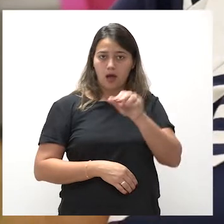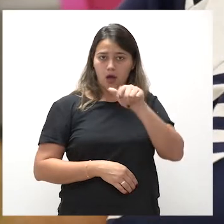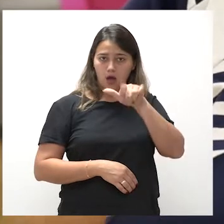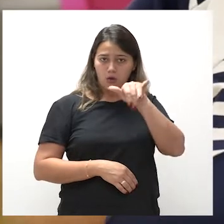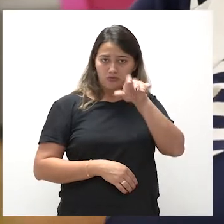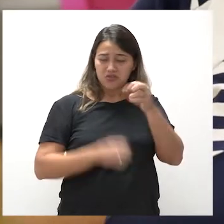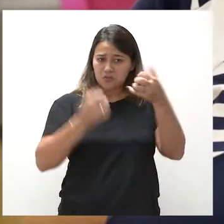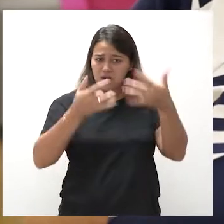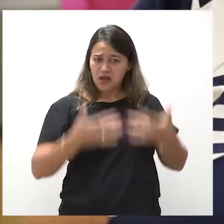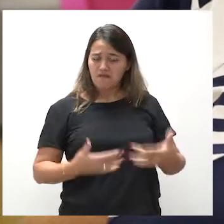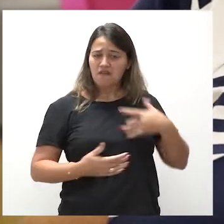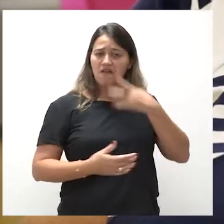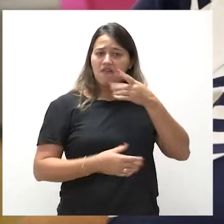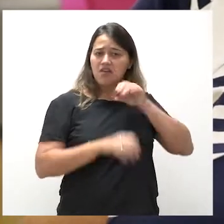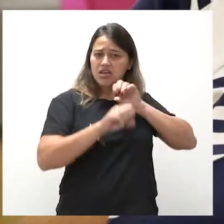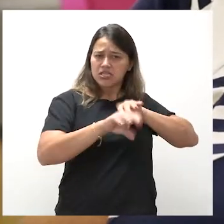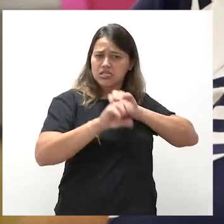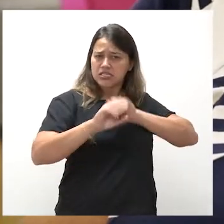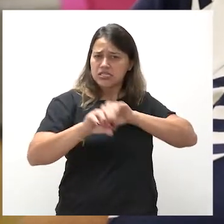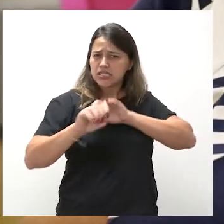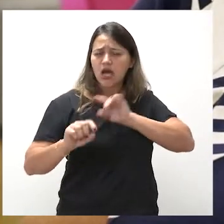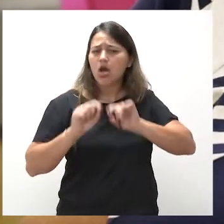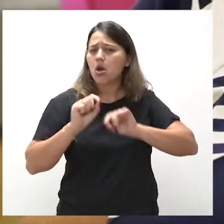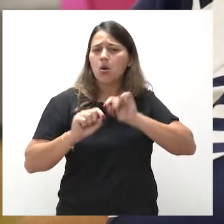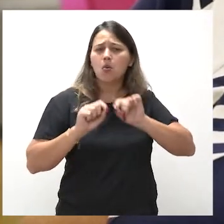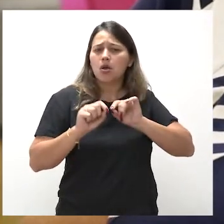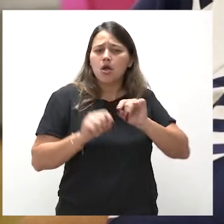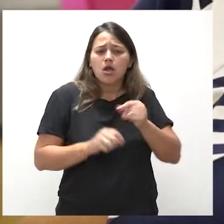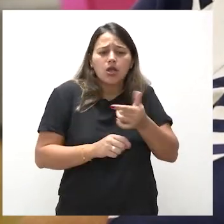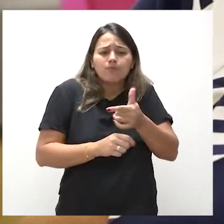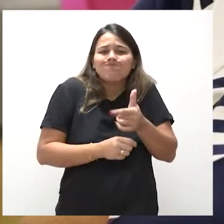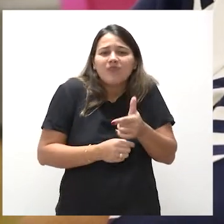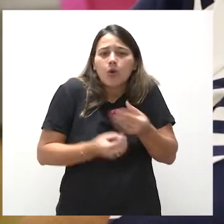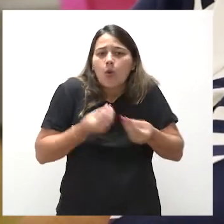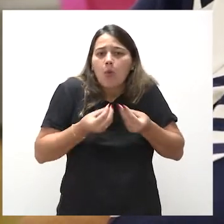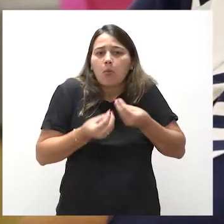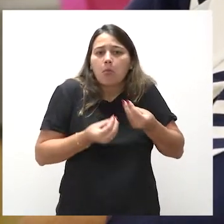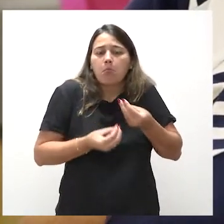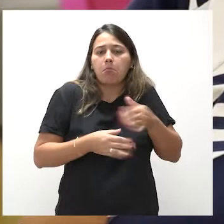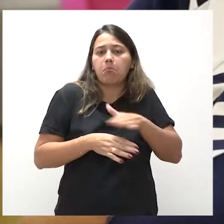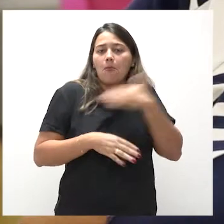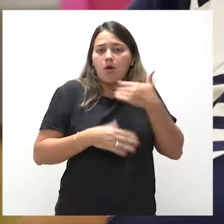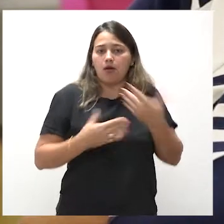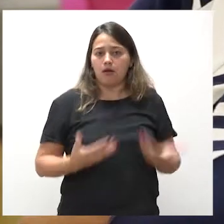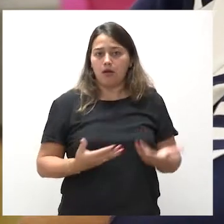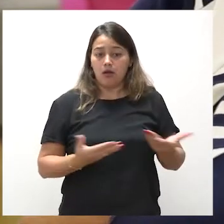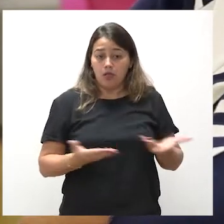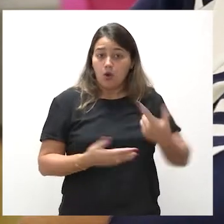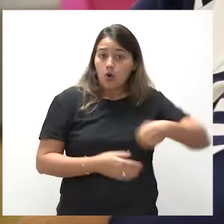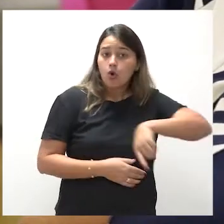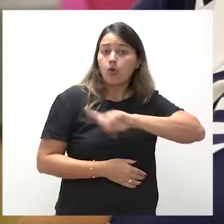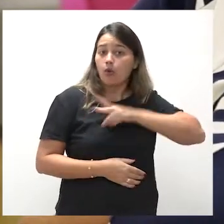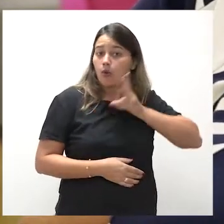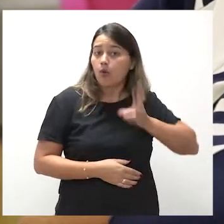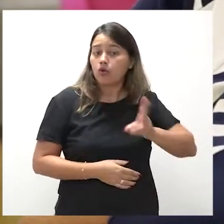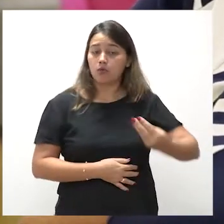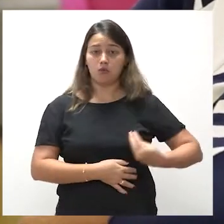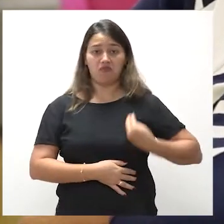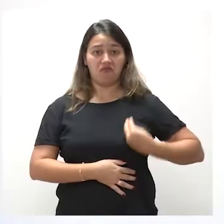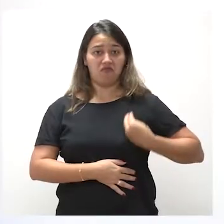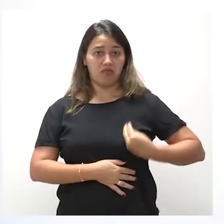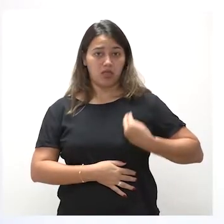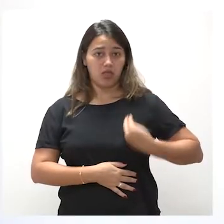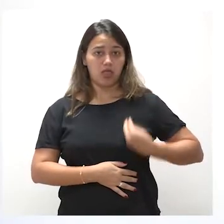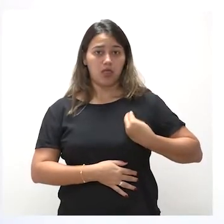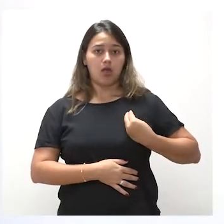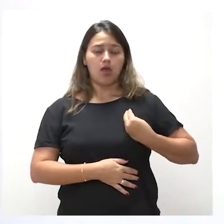que ensinar é um exercício de imortalidade. De alguma forma, nós continuamos a viver